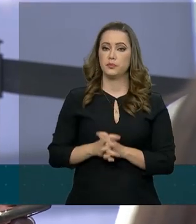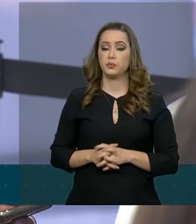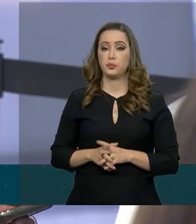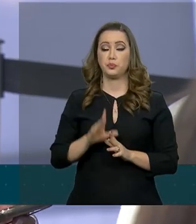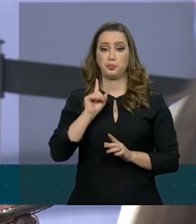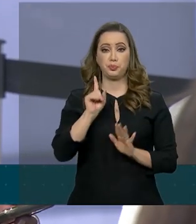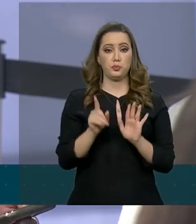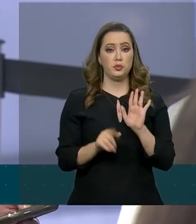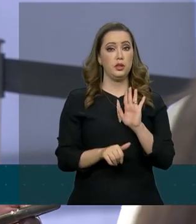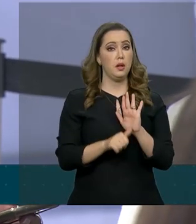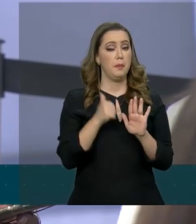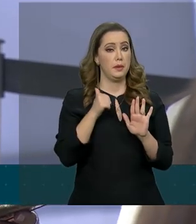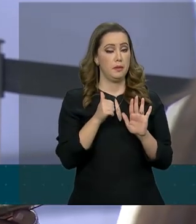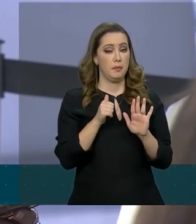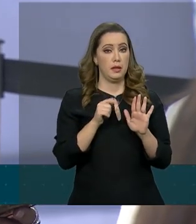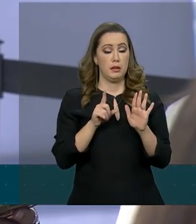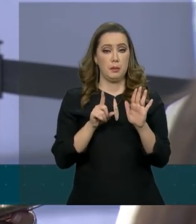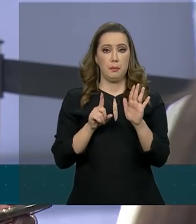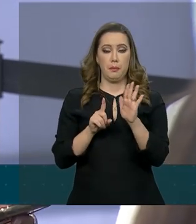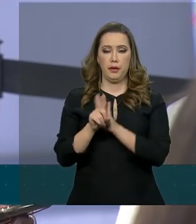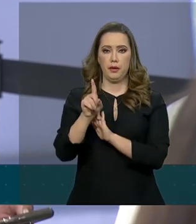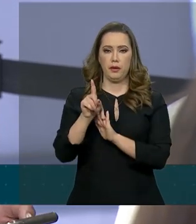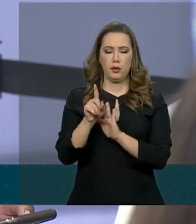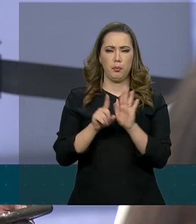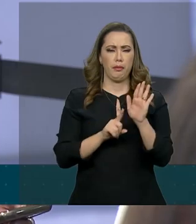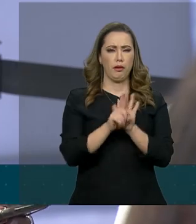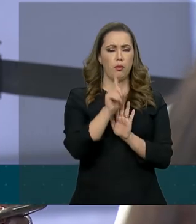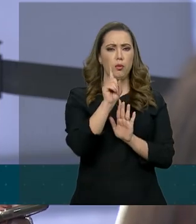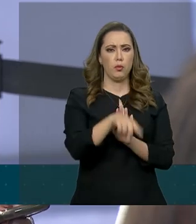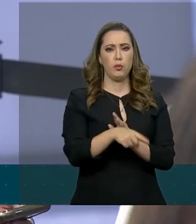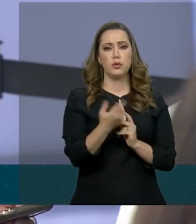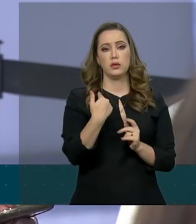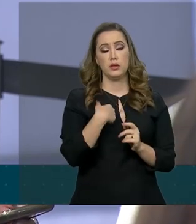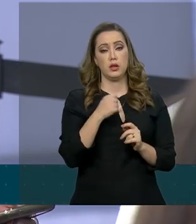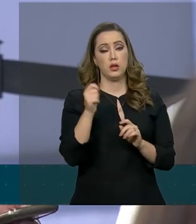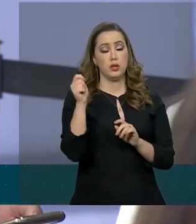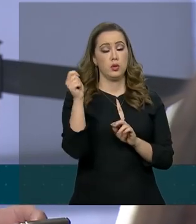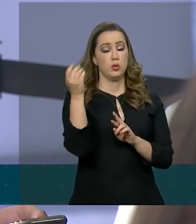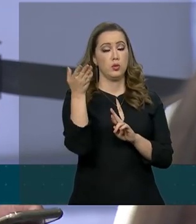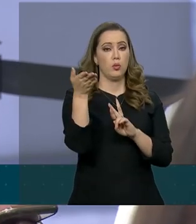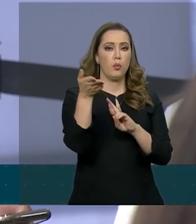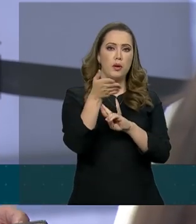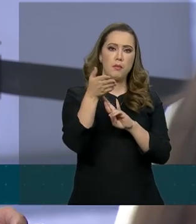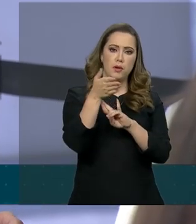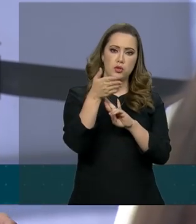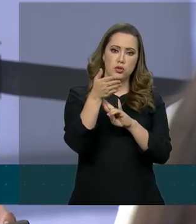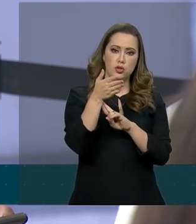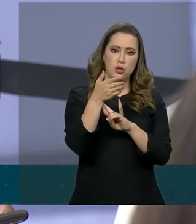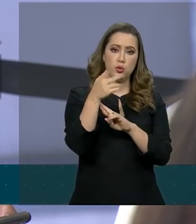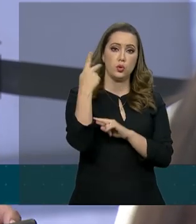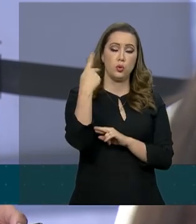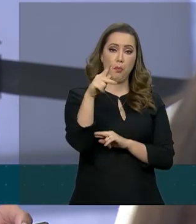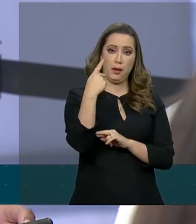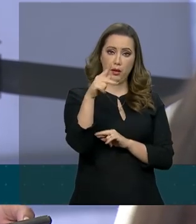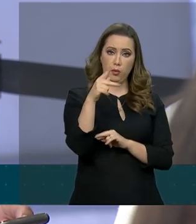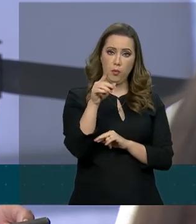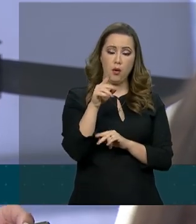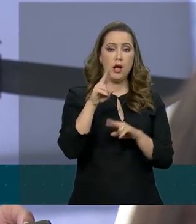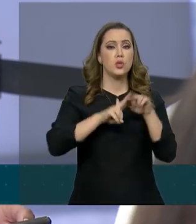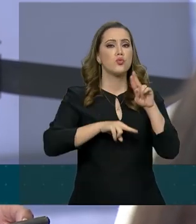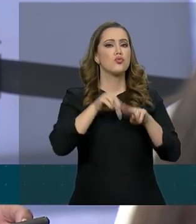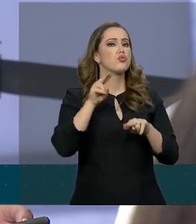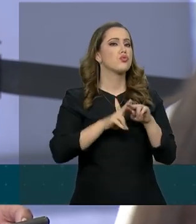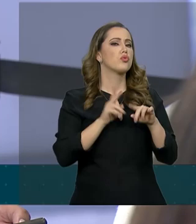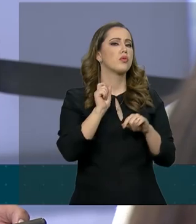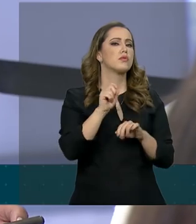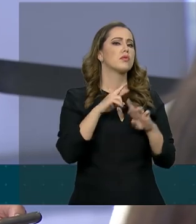Segundo o jornal ABC Color, o então embaixador Paraguai em Brasília teria sido convocado à Palácio do Planalto em junho. Com quem que